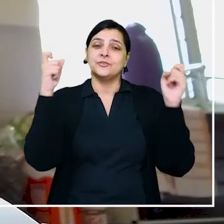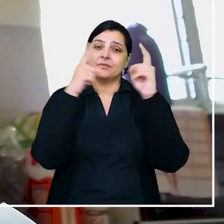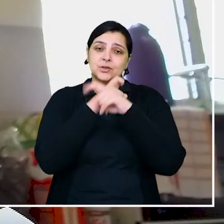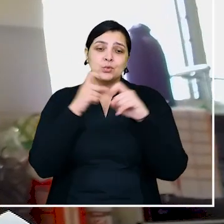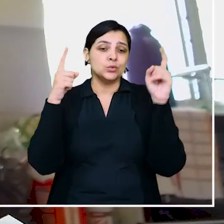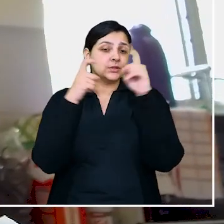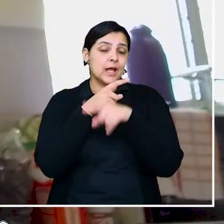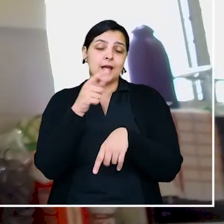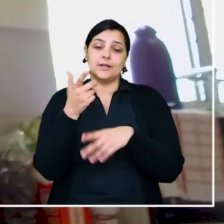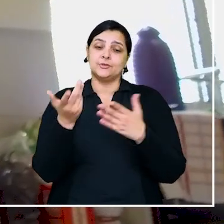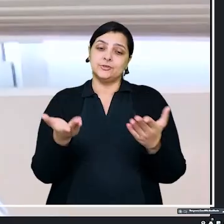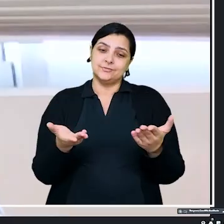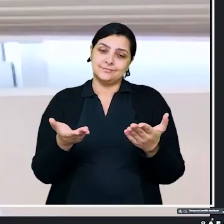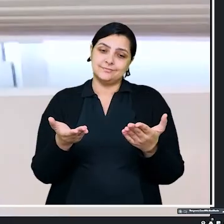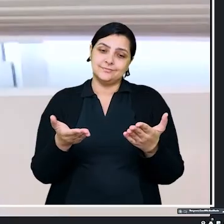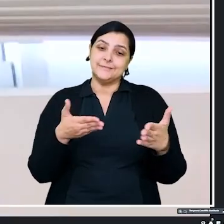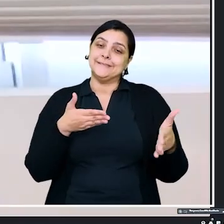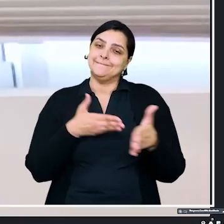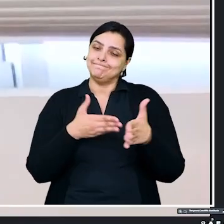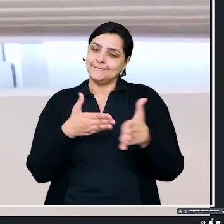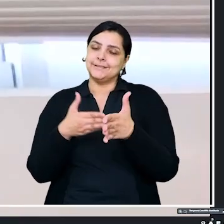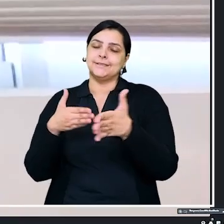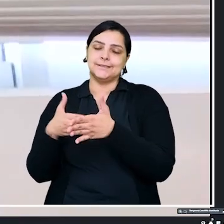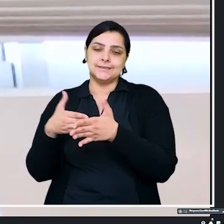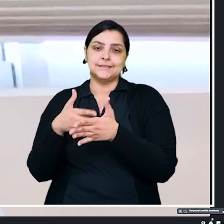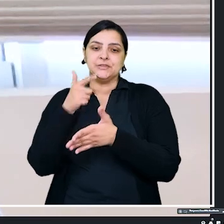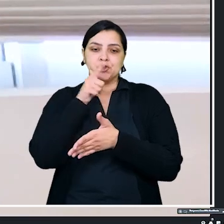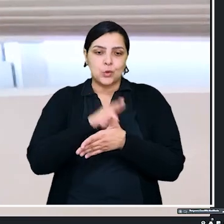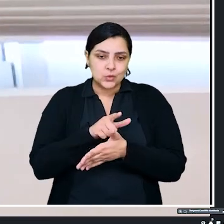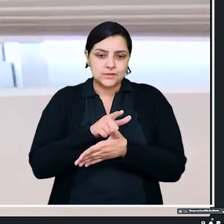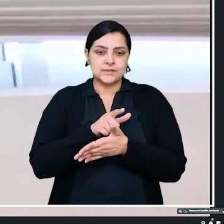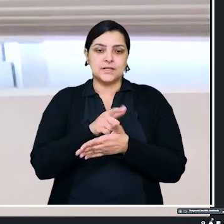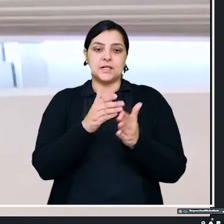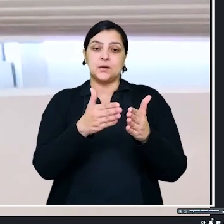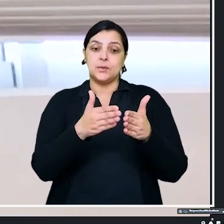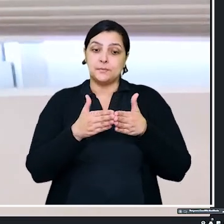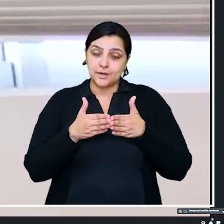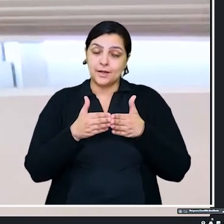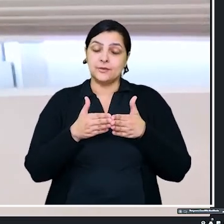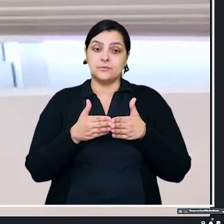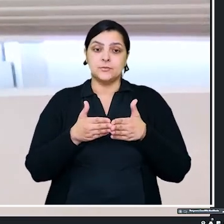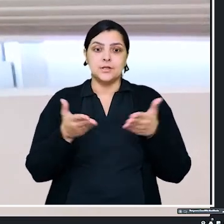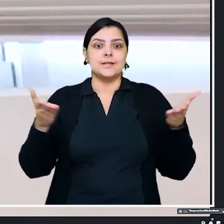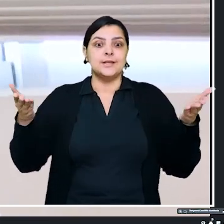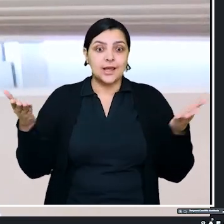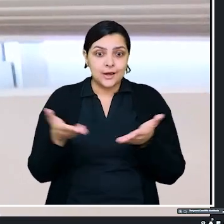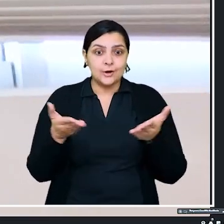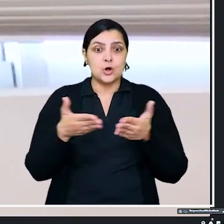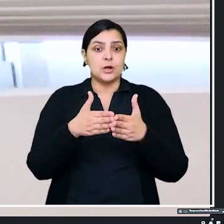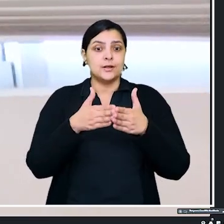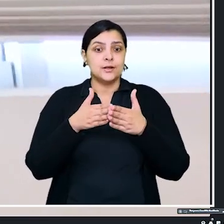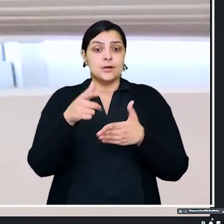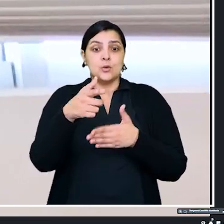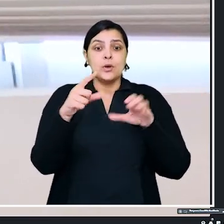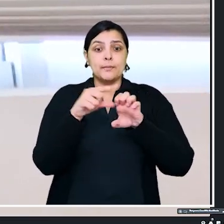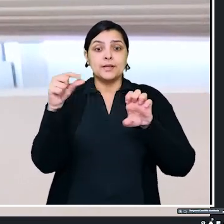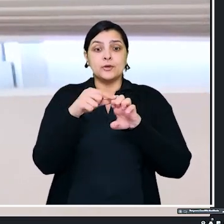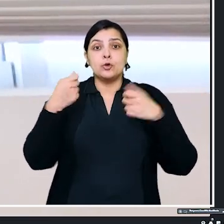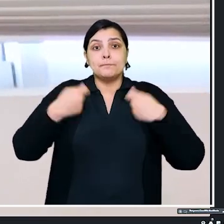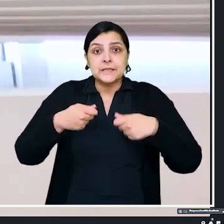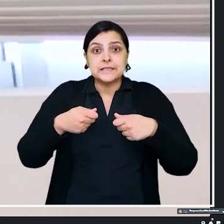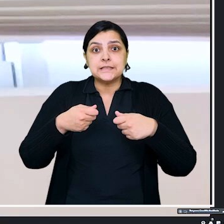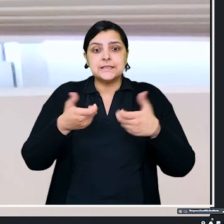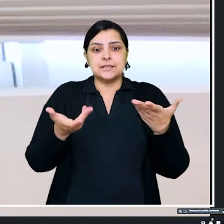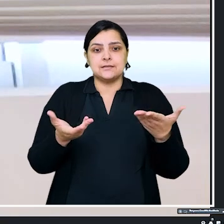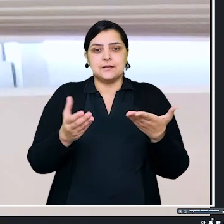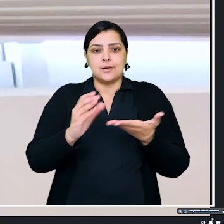dificuldades, então tem essas maiores barreiras de se conseguir o crédito. E é nessa hora que realmente o empreendedor precisa.